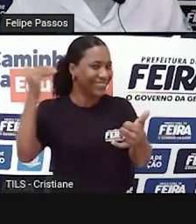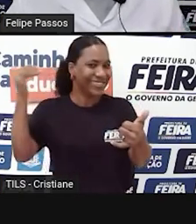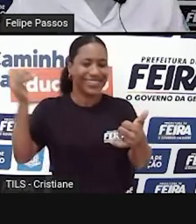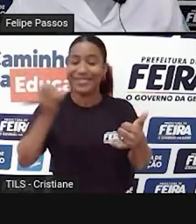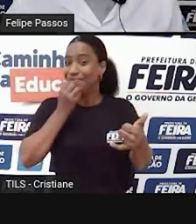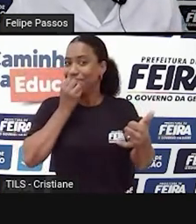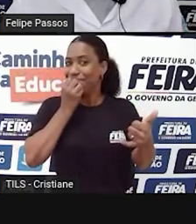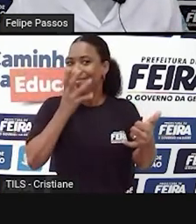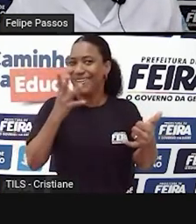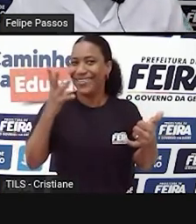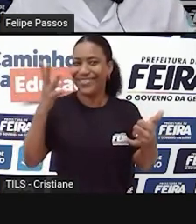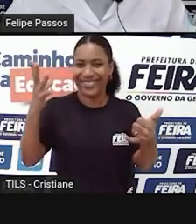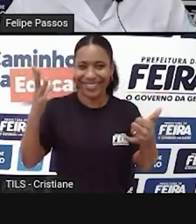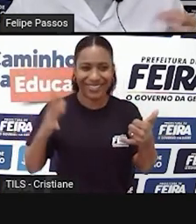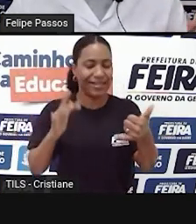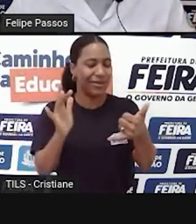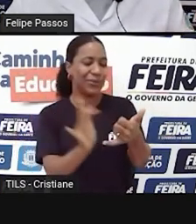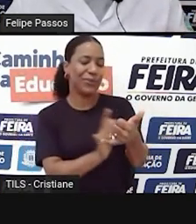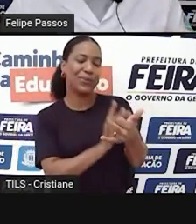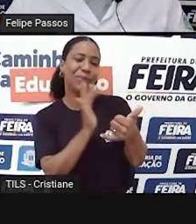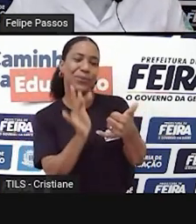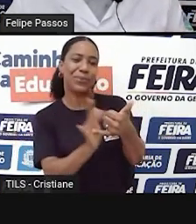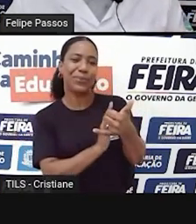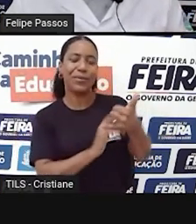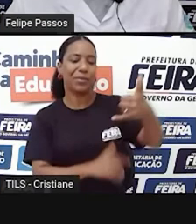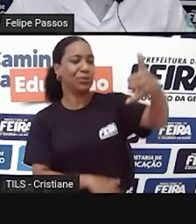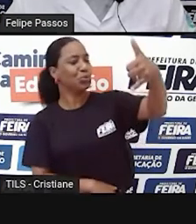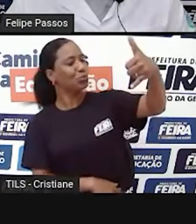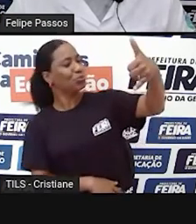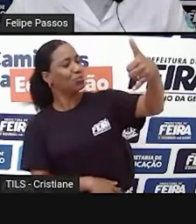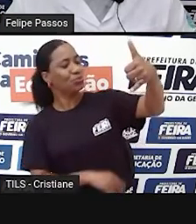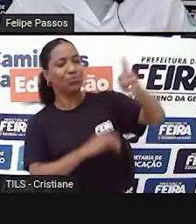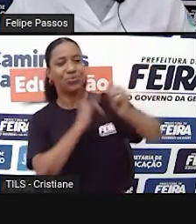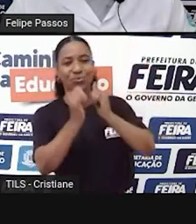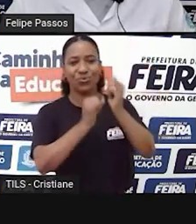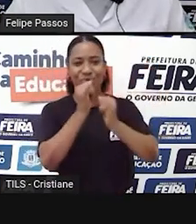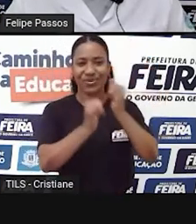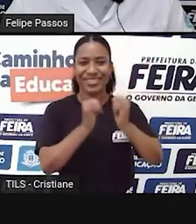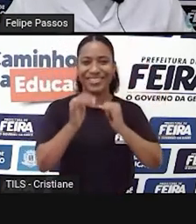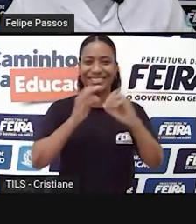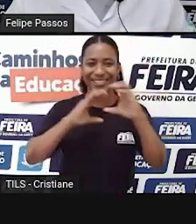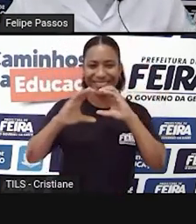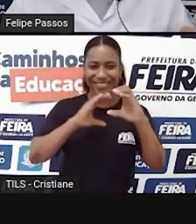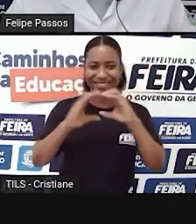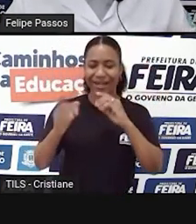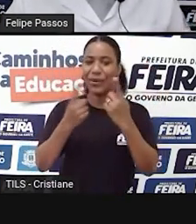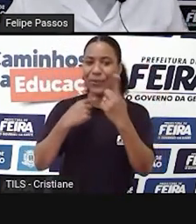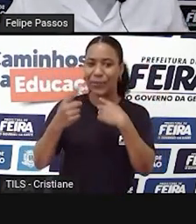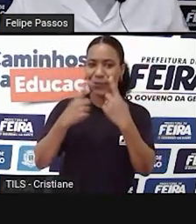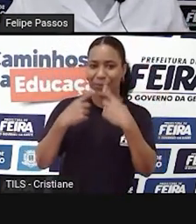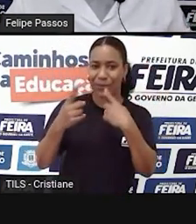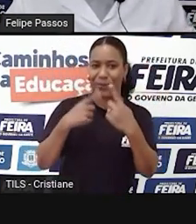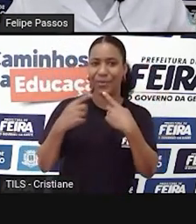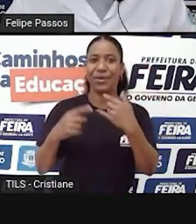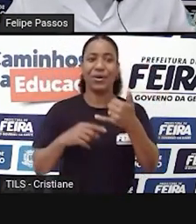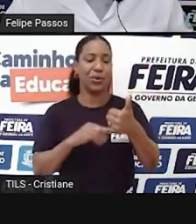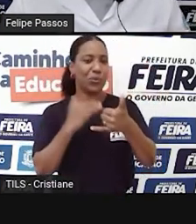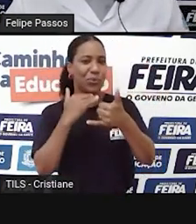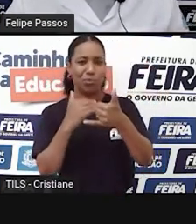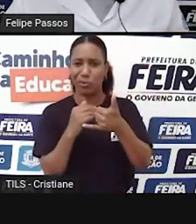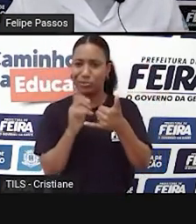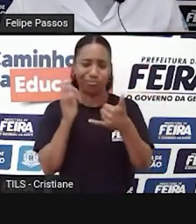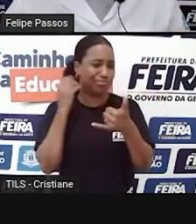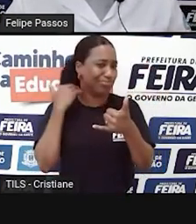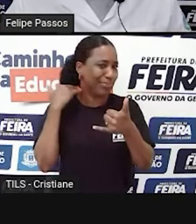mundo usa aí seu smartphone, onde você pode tirar foto, acessar a internet, conversar, ligar, pagar contas. Então, assim,